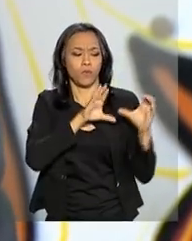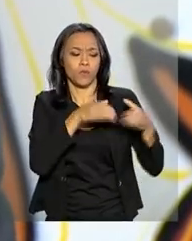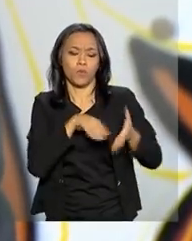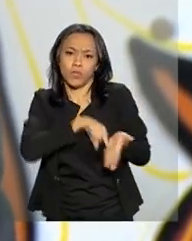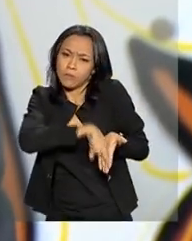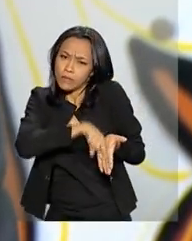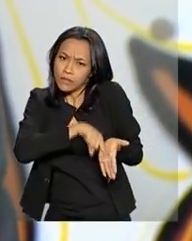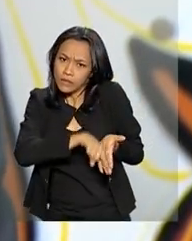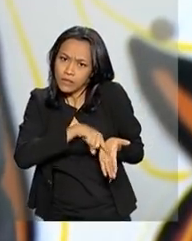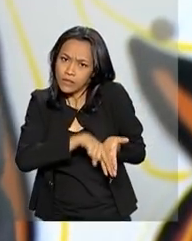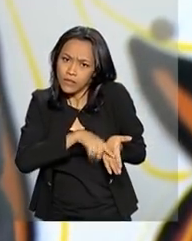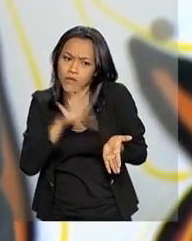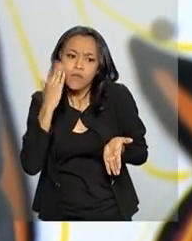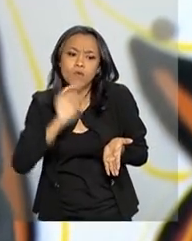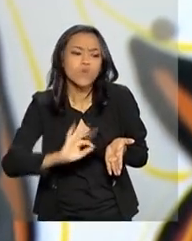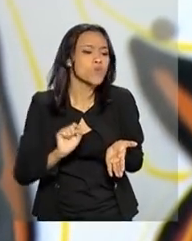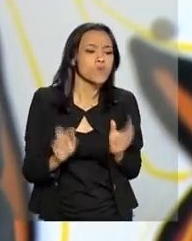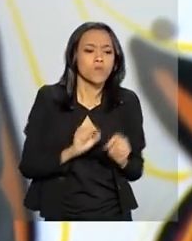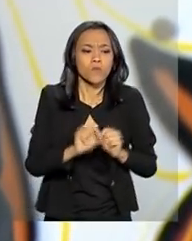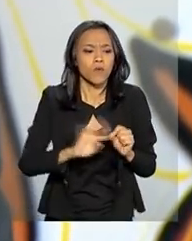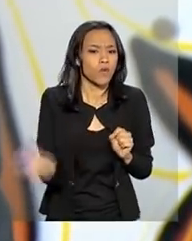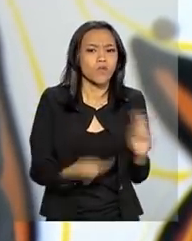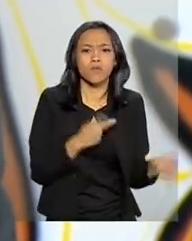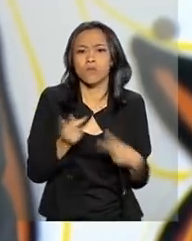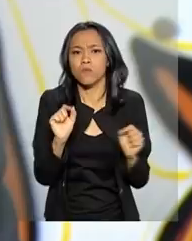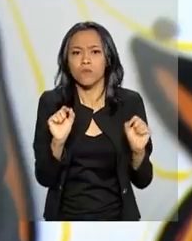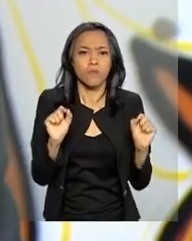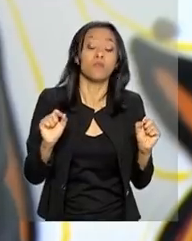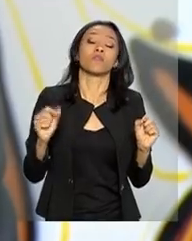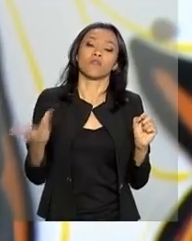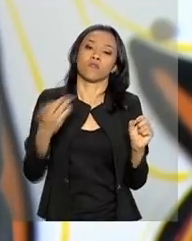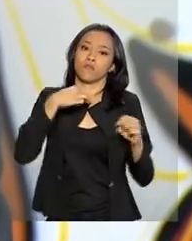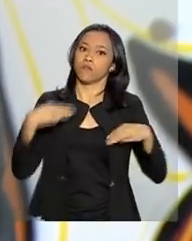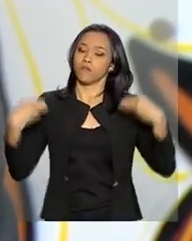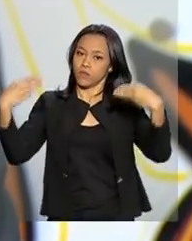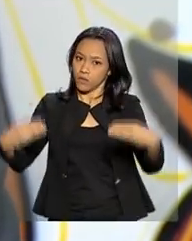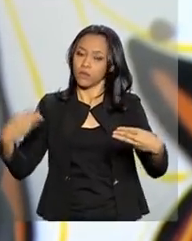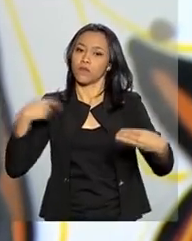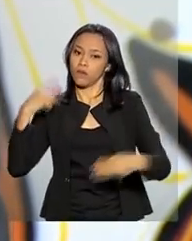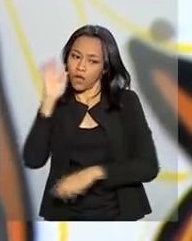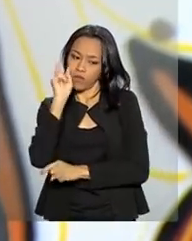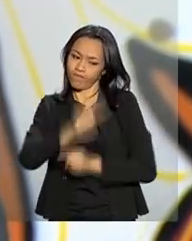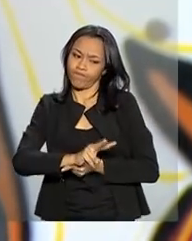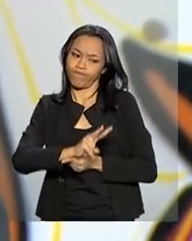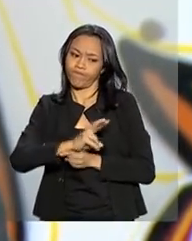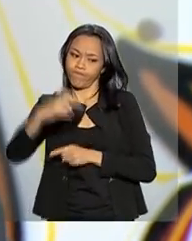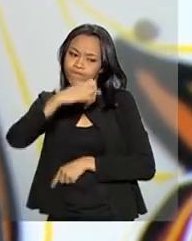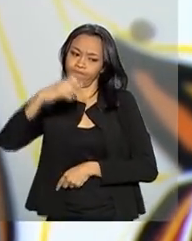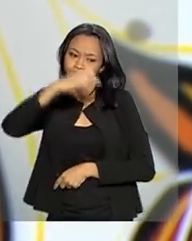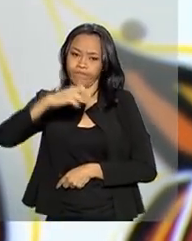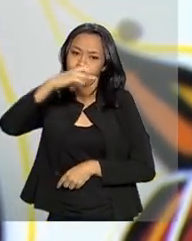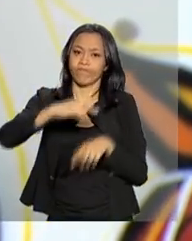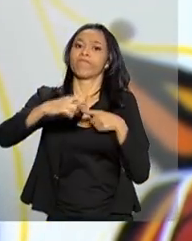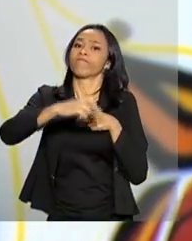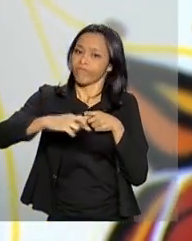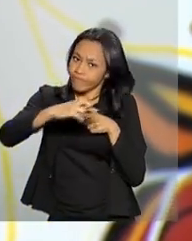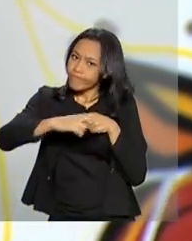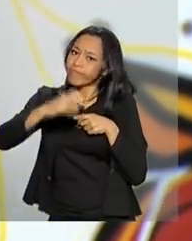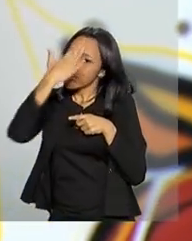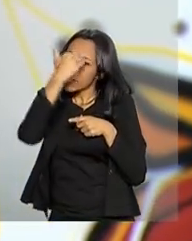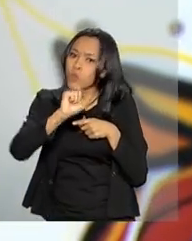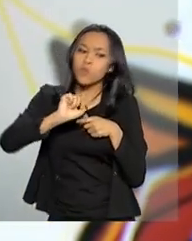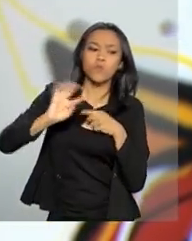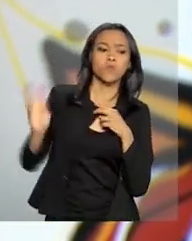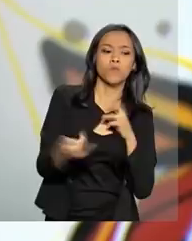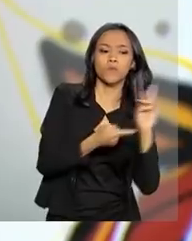inteligência. Então, o Ministério está envolvido e nós estamos aí acompanhando de